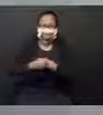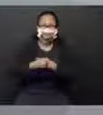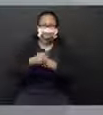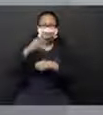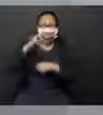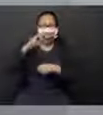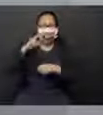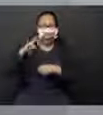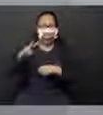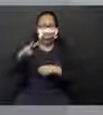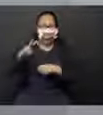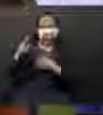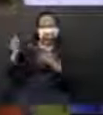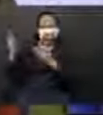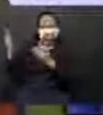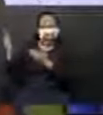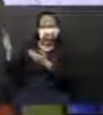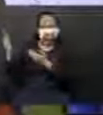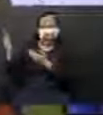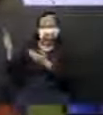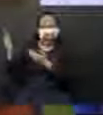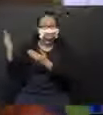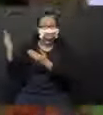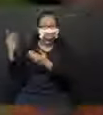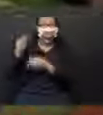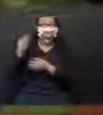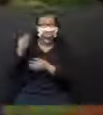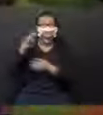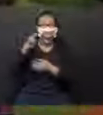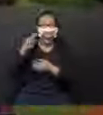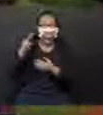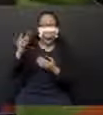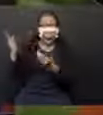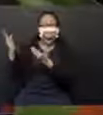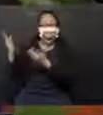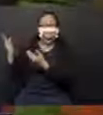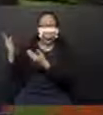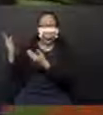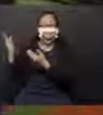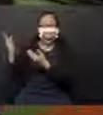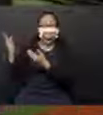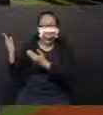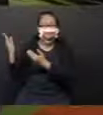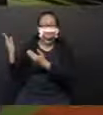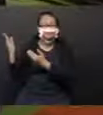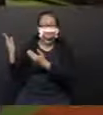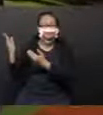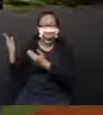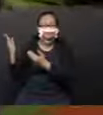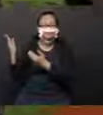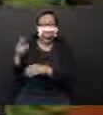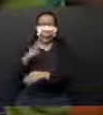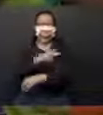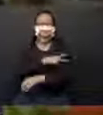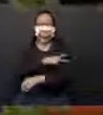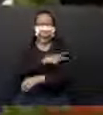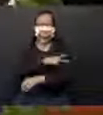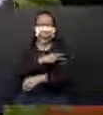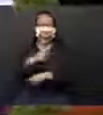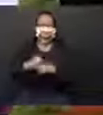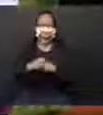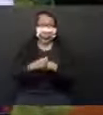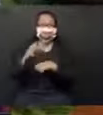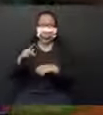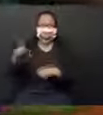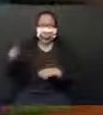Olha, o que vocês estão vendo aqui? O mesmo que eu? Detetives do segundo ano. Junto comigo